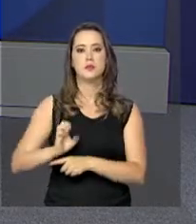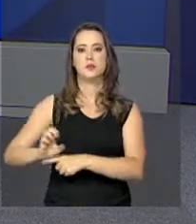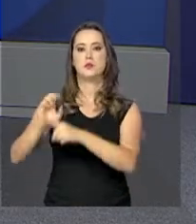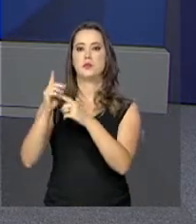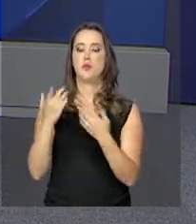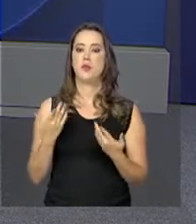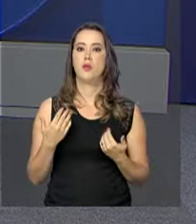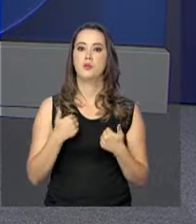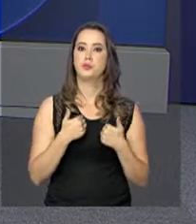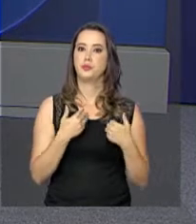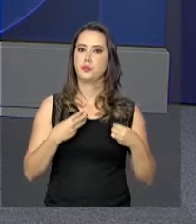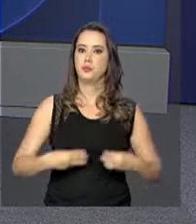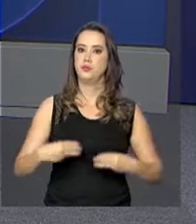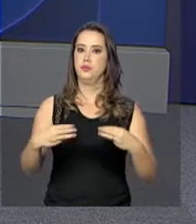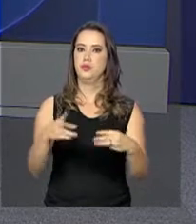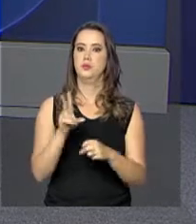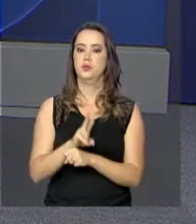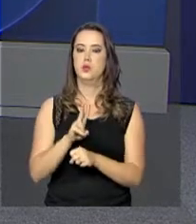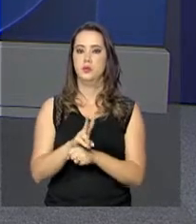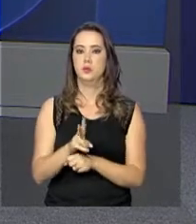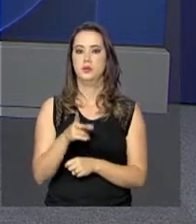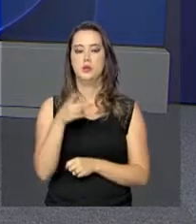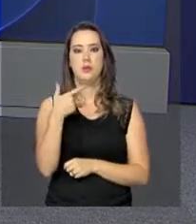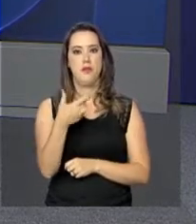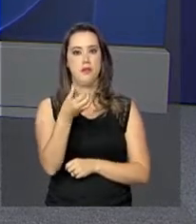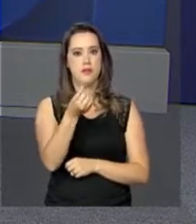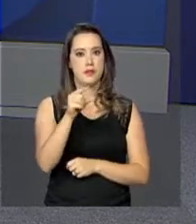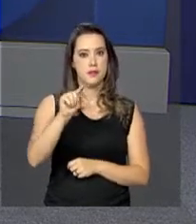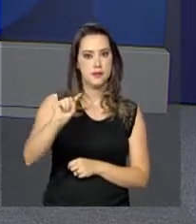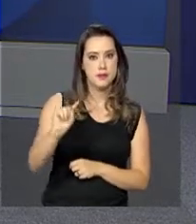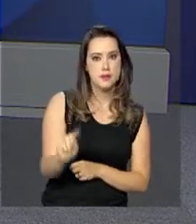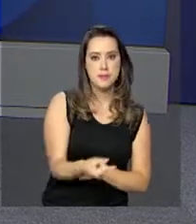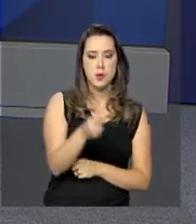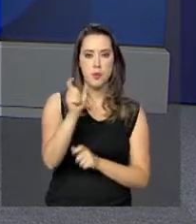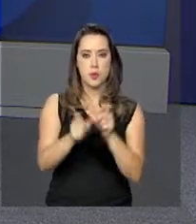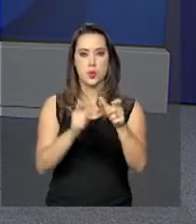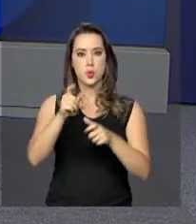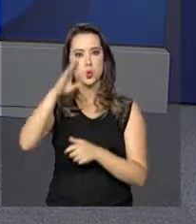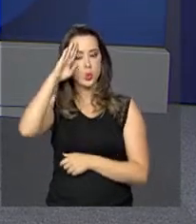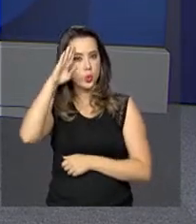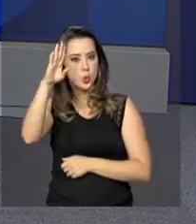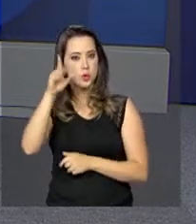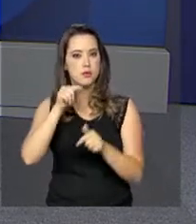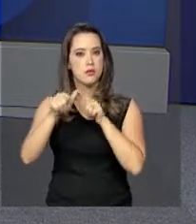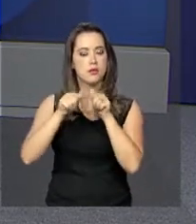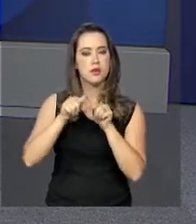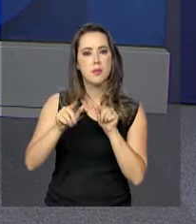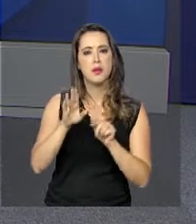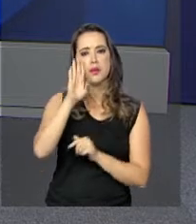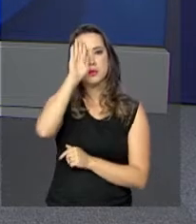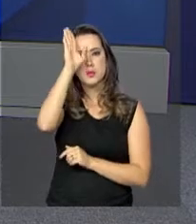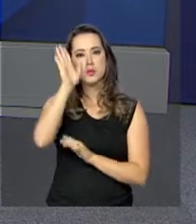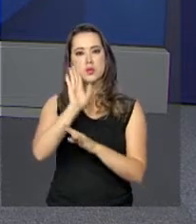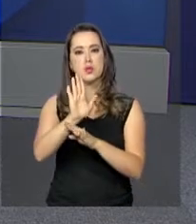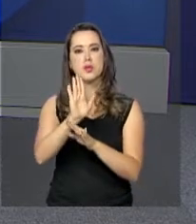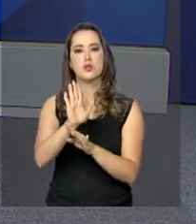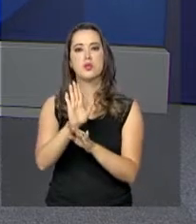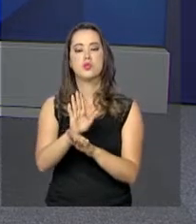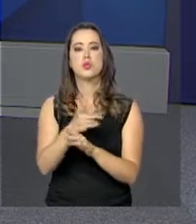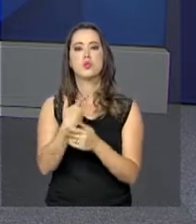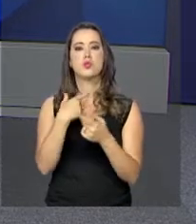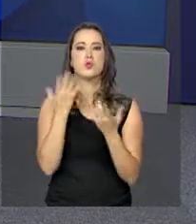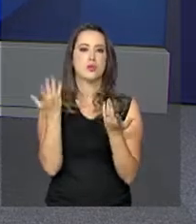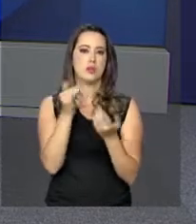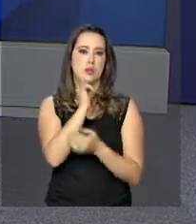Segundo o Ministério da Defesa, serão 26 mil militares atuando principalmente no apoio logístico,